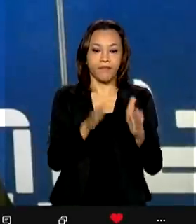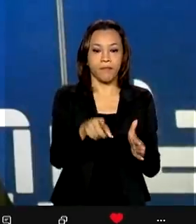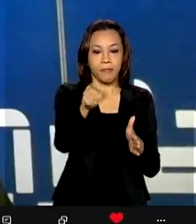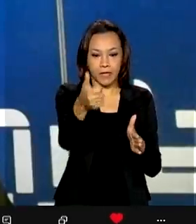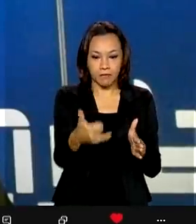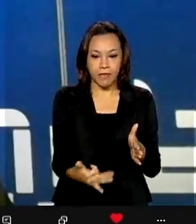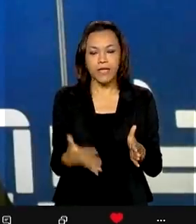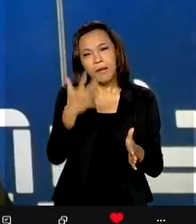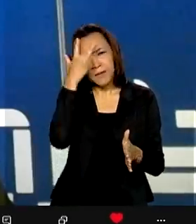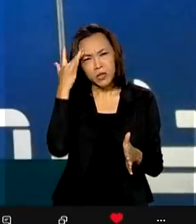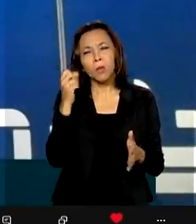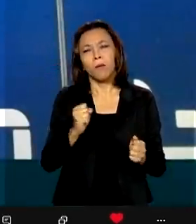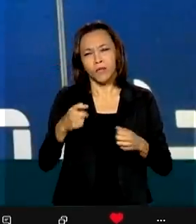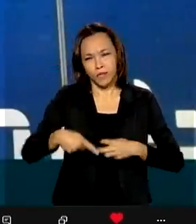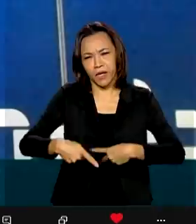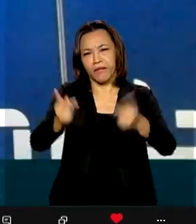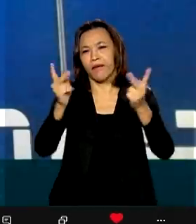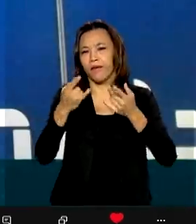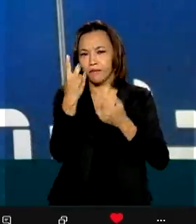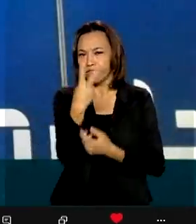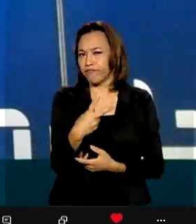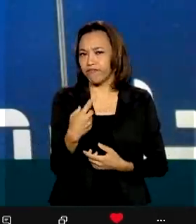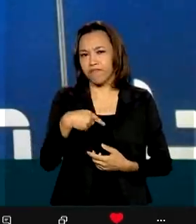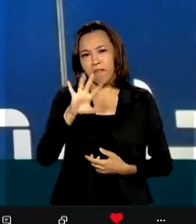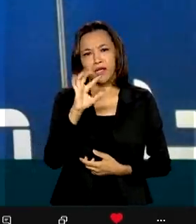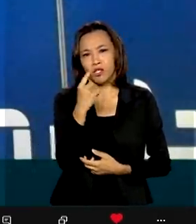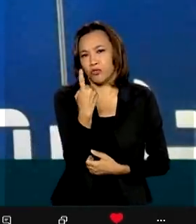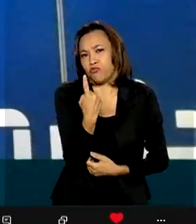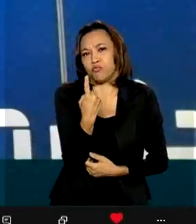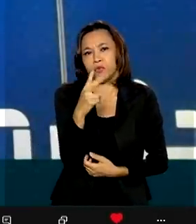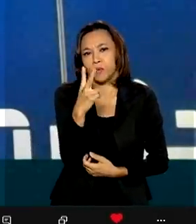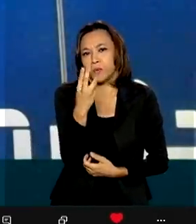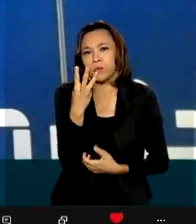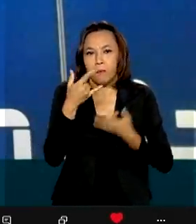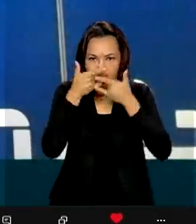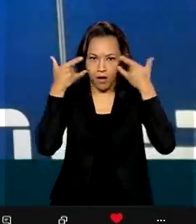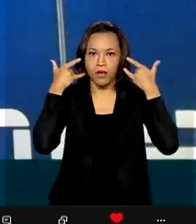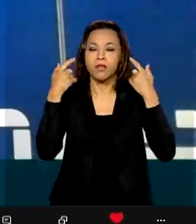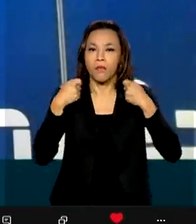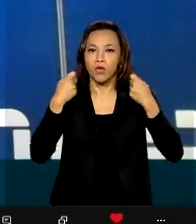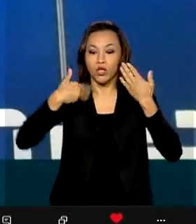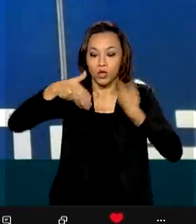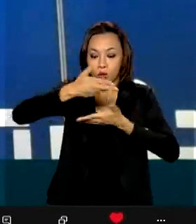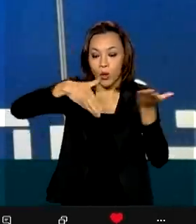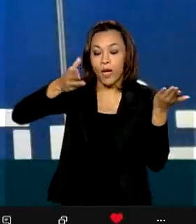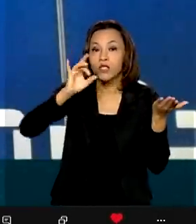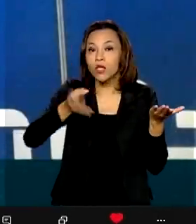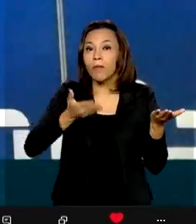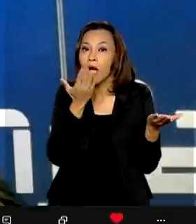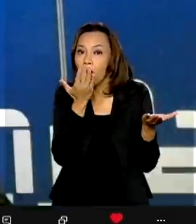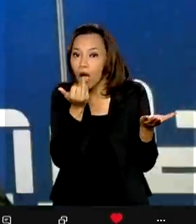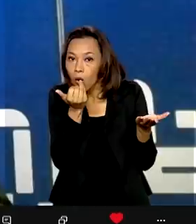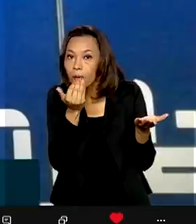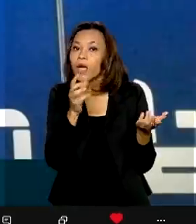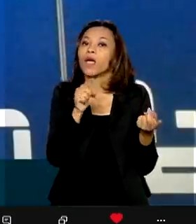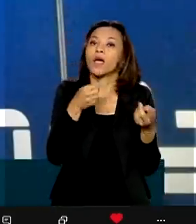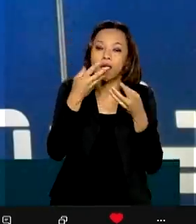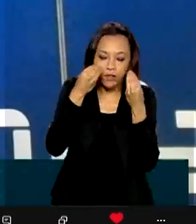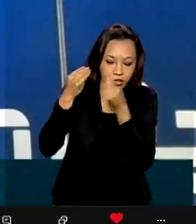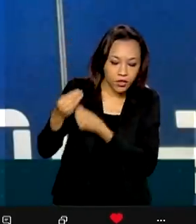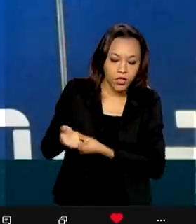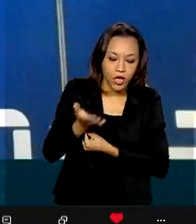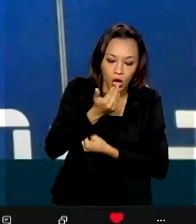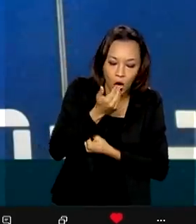pode levar mais de uma máscara, pode trocar de máscara durante a prova, mas ele só pode retirar para se alimentar ou beber água. Então ele tira a máscara, se